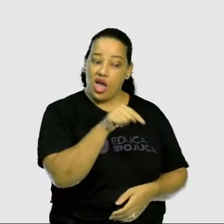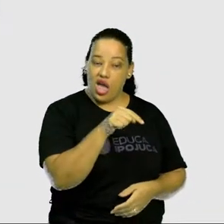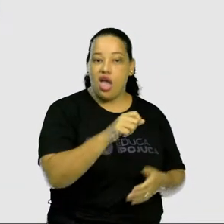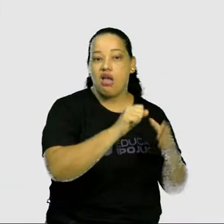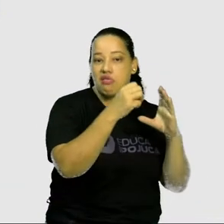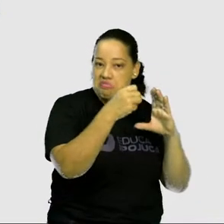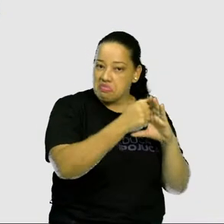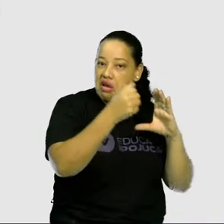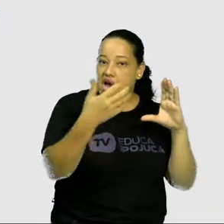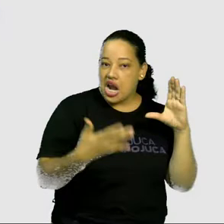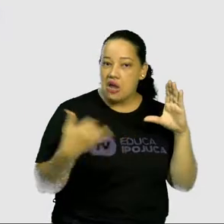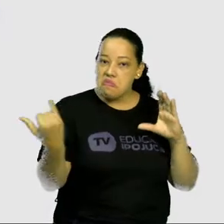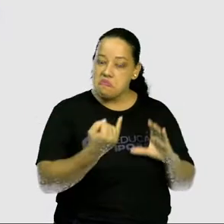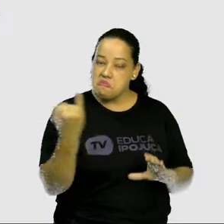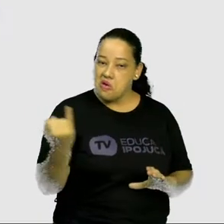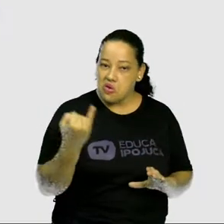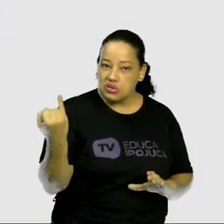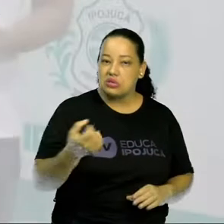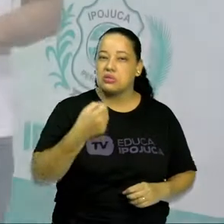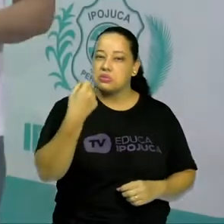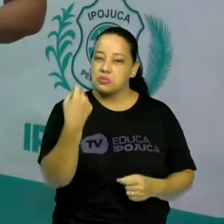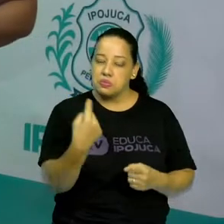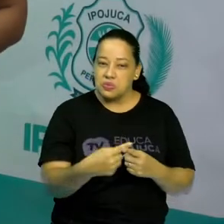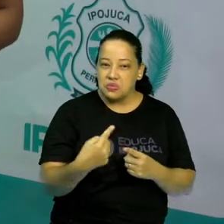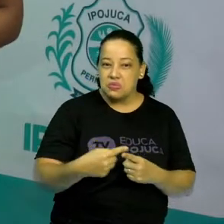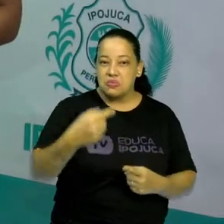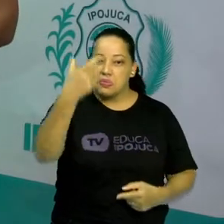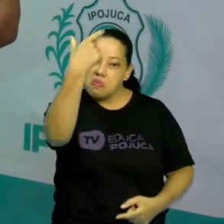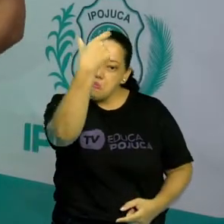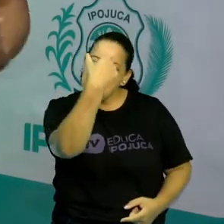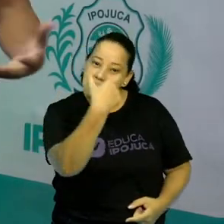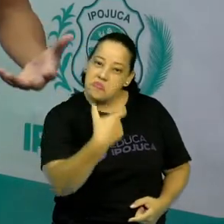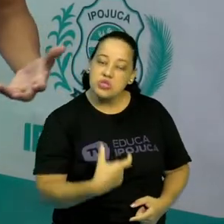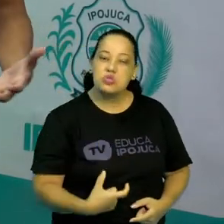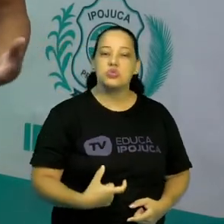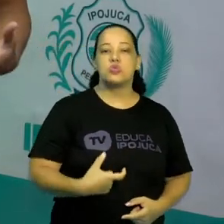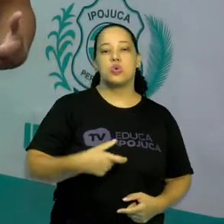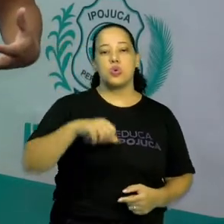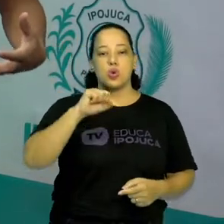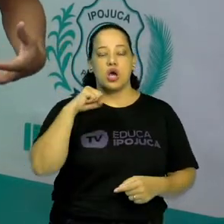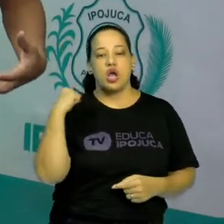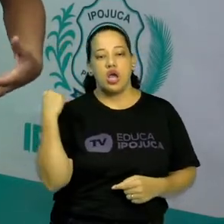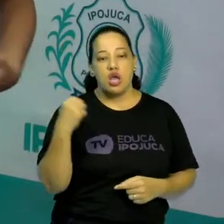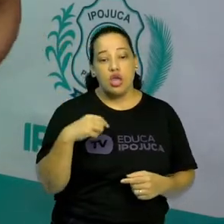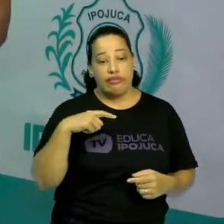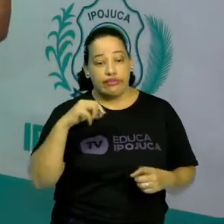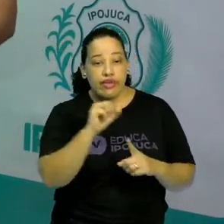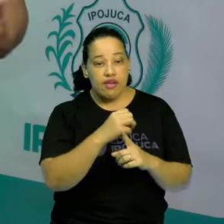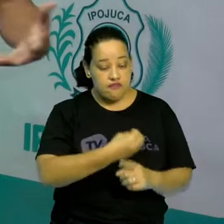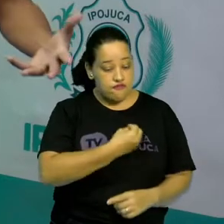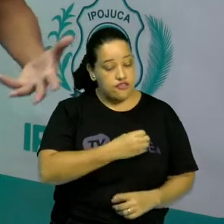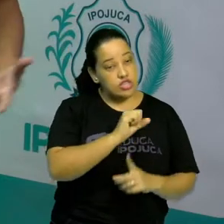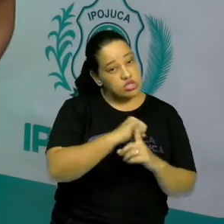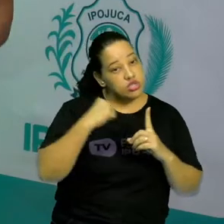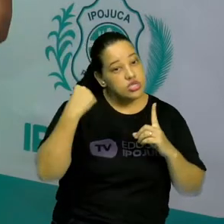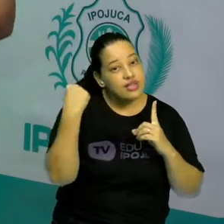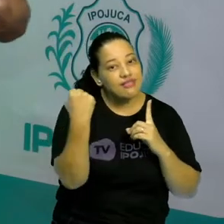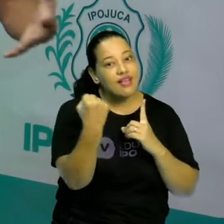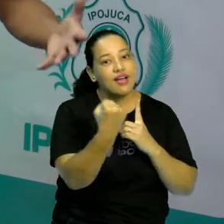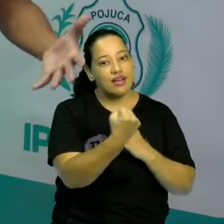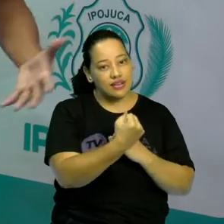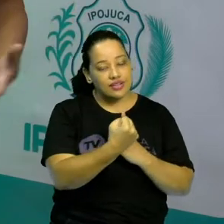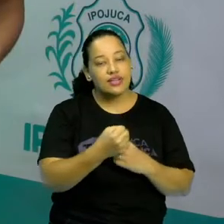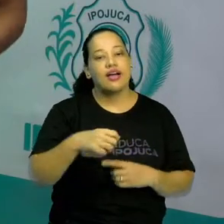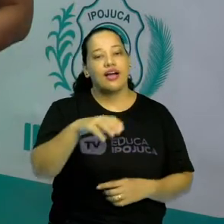para a formação da nossa personalidade, de uma personalidade sociável, de uma personalidade que vai